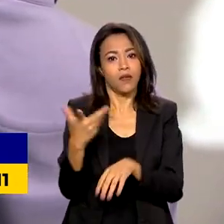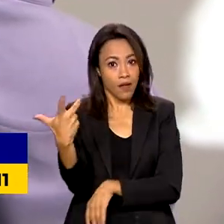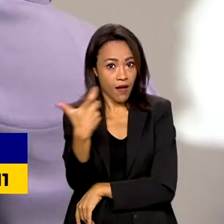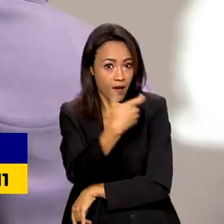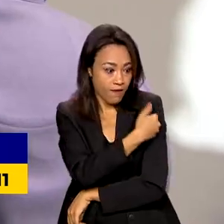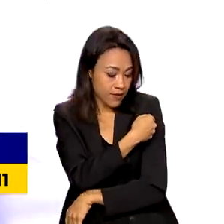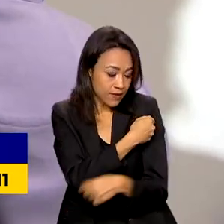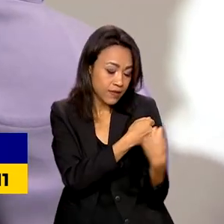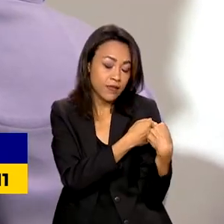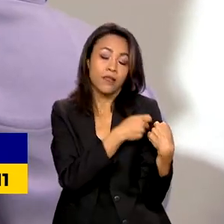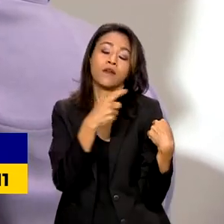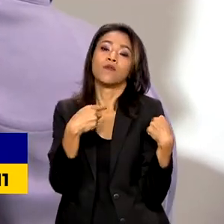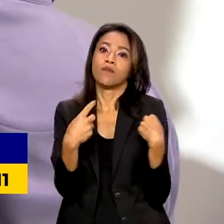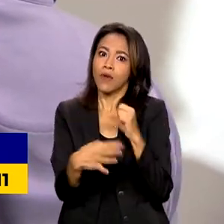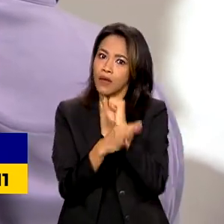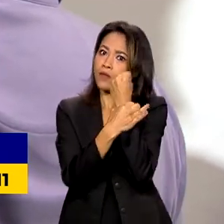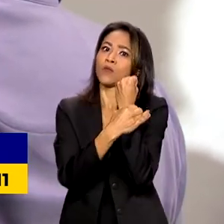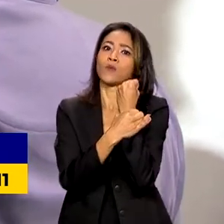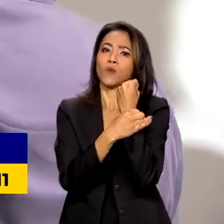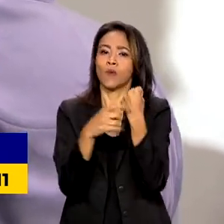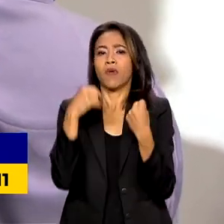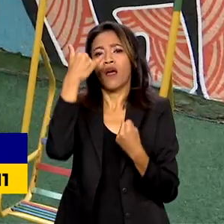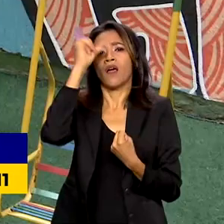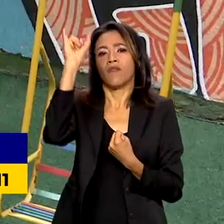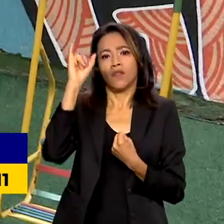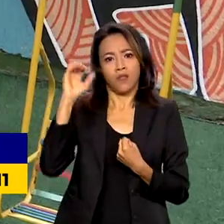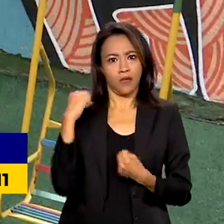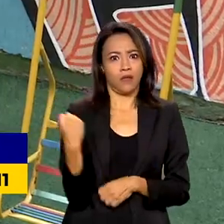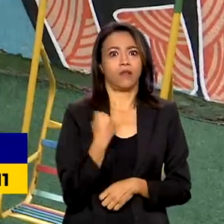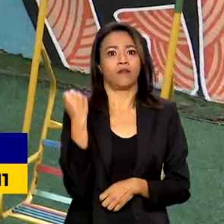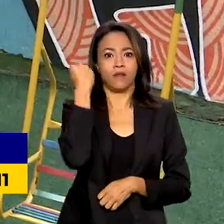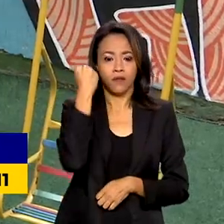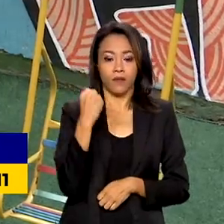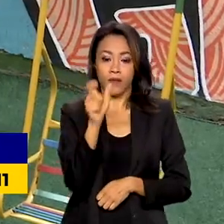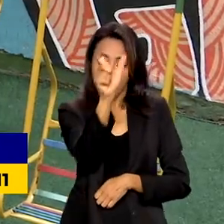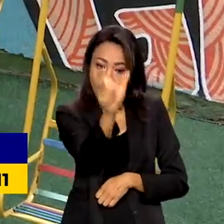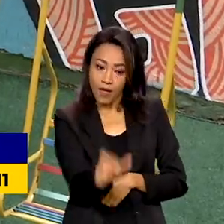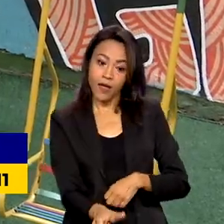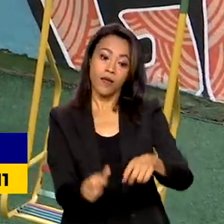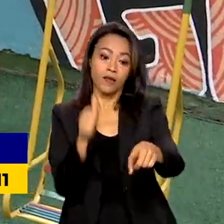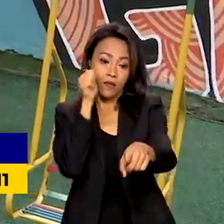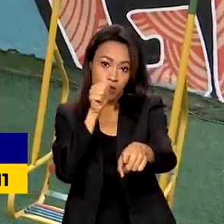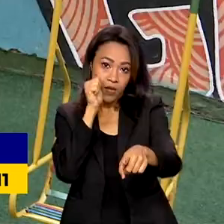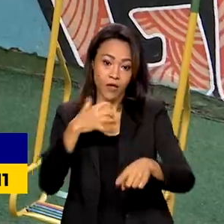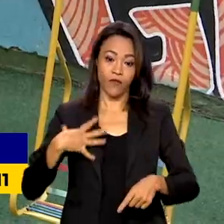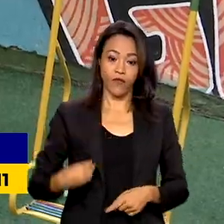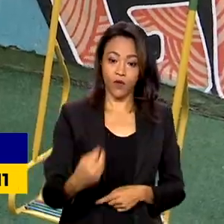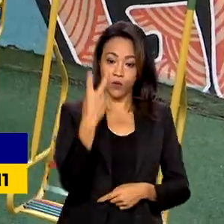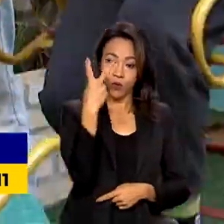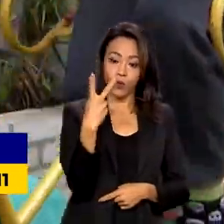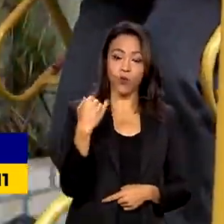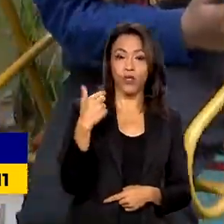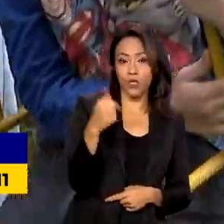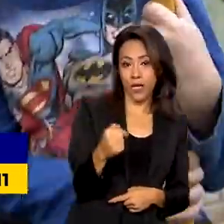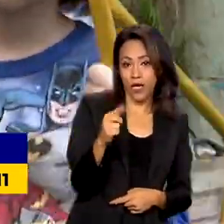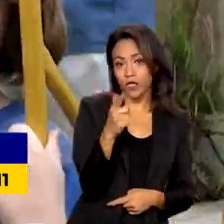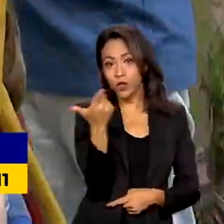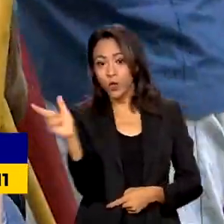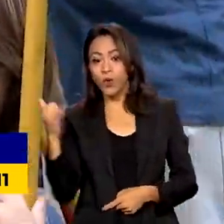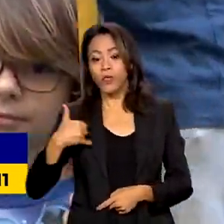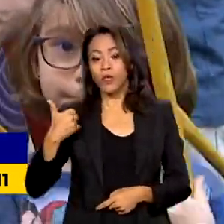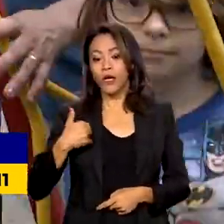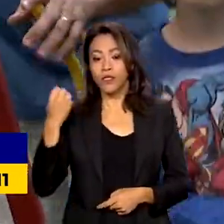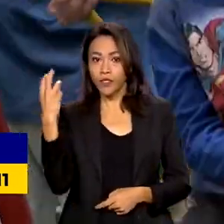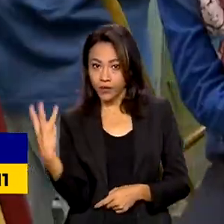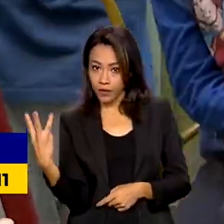a forma mais eficaz de prevenção. Maria Dinelda tem dois filhos, um de 7 e outro de 3